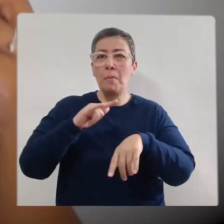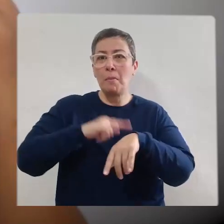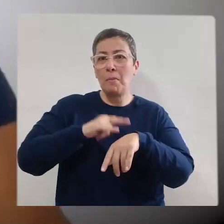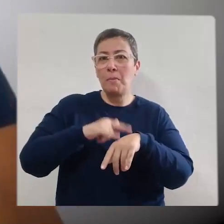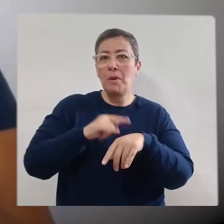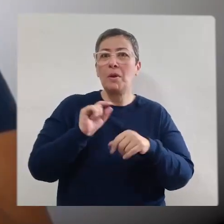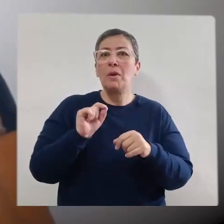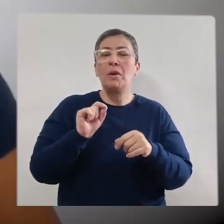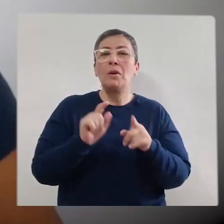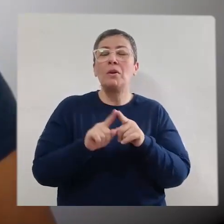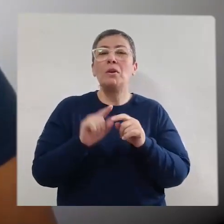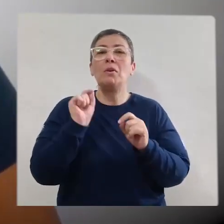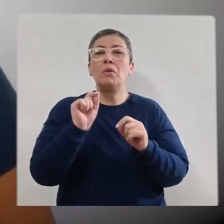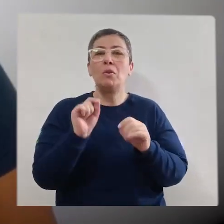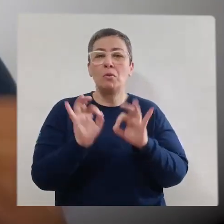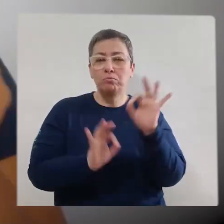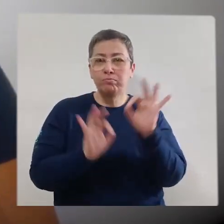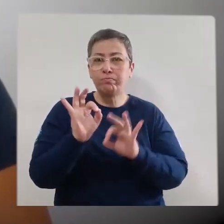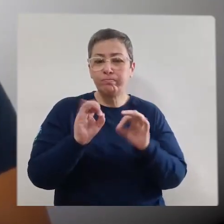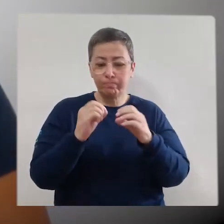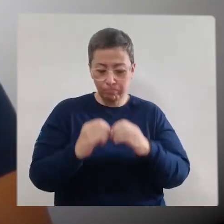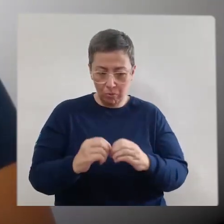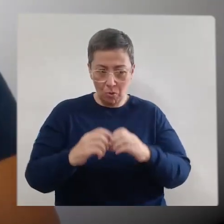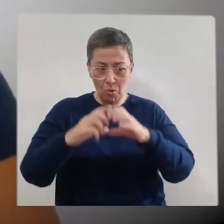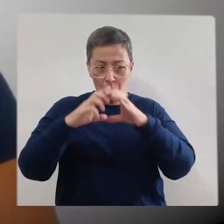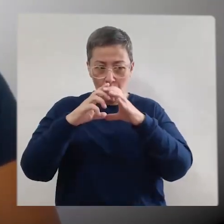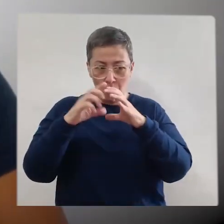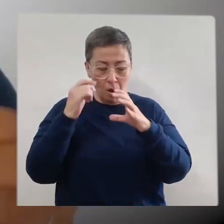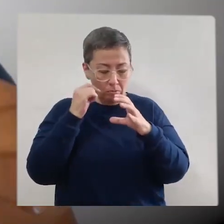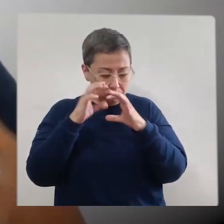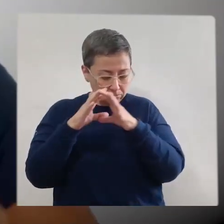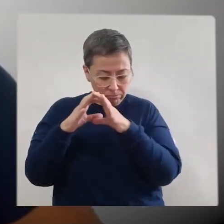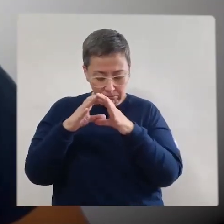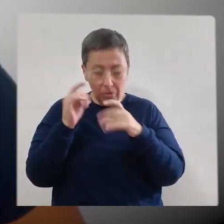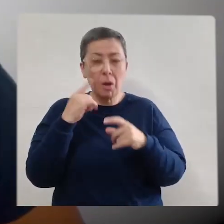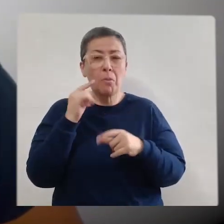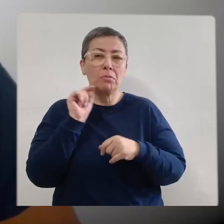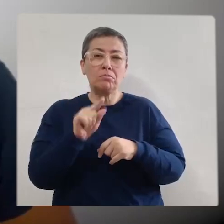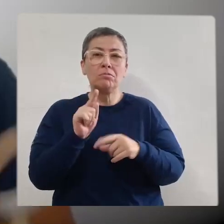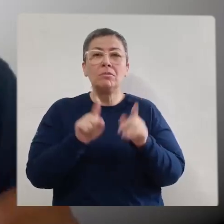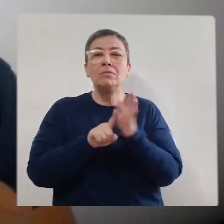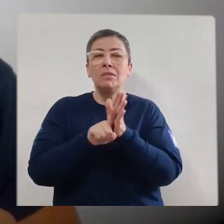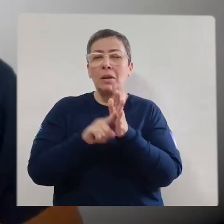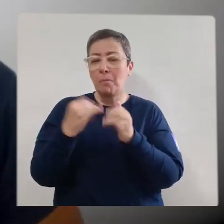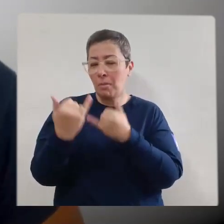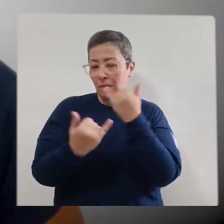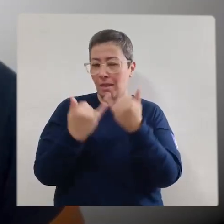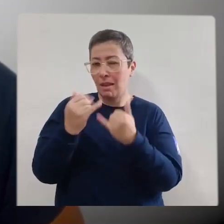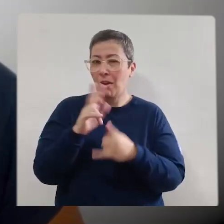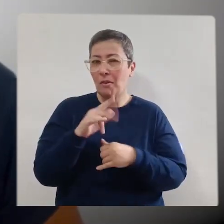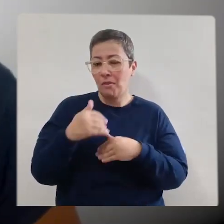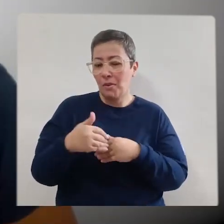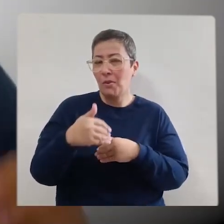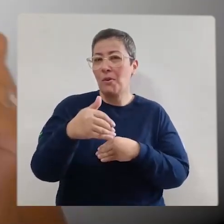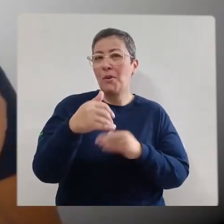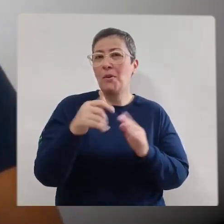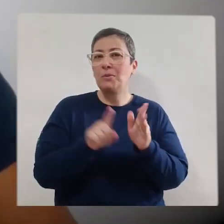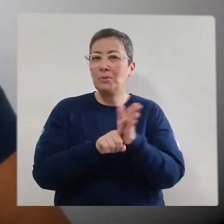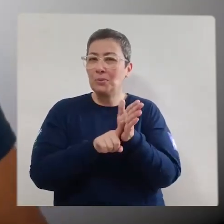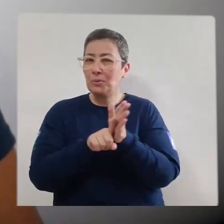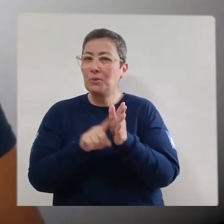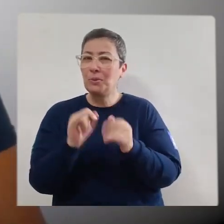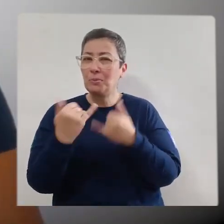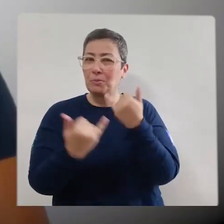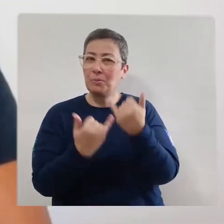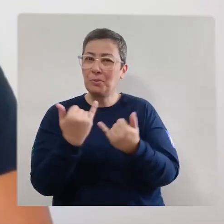papel toalha e construí uma lupa como essa. Você também pode fazer aí para a gente brincar nos próximos programas de investigar.